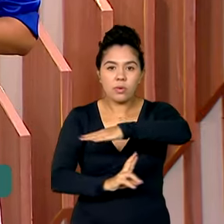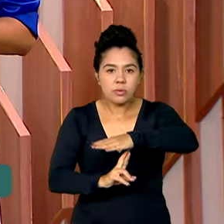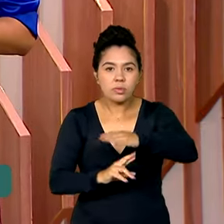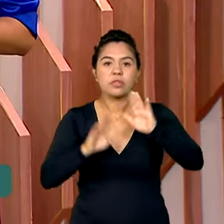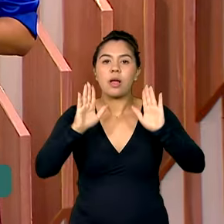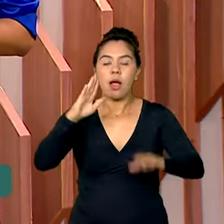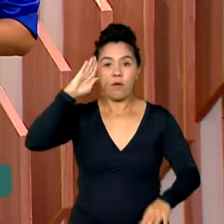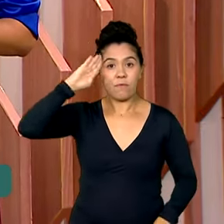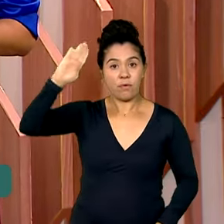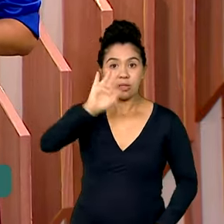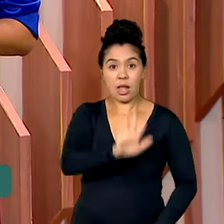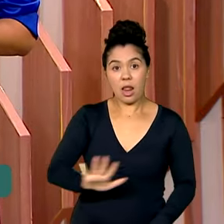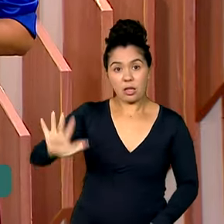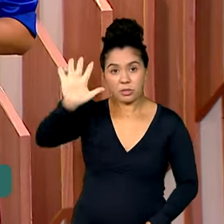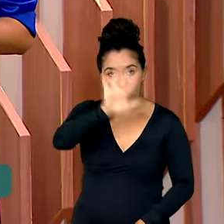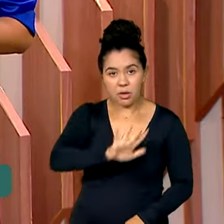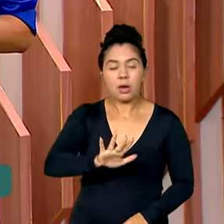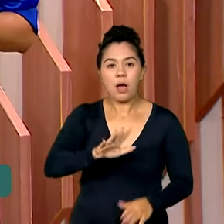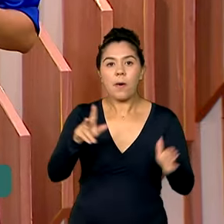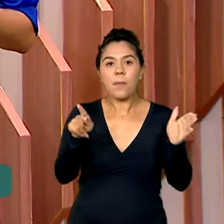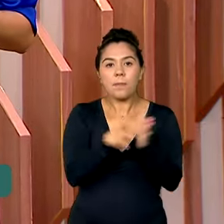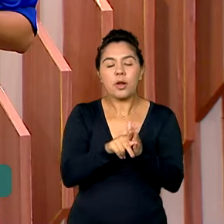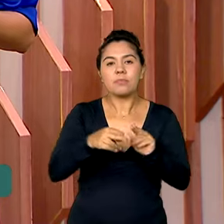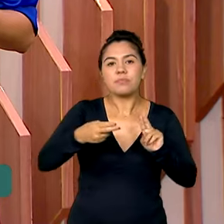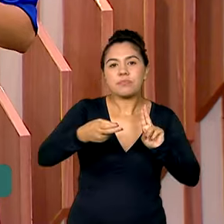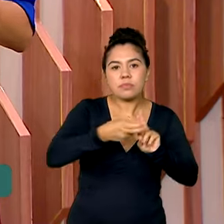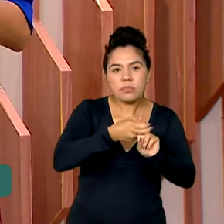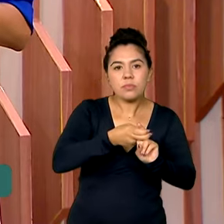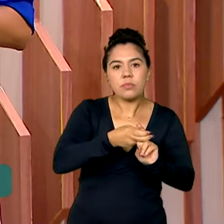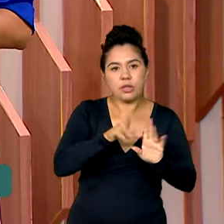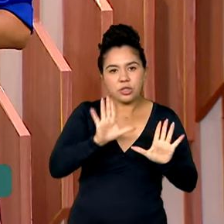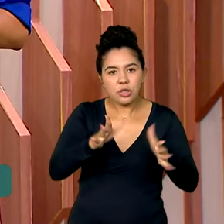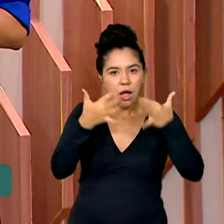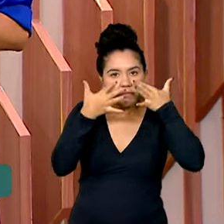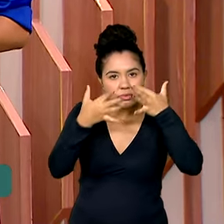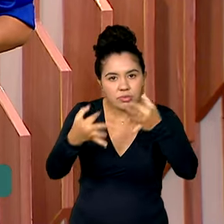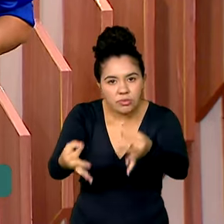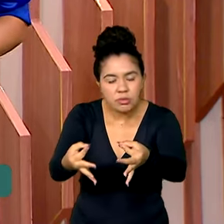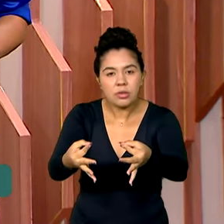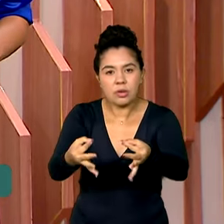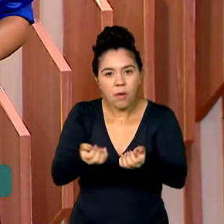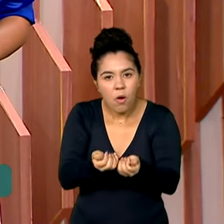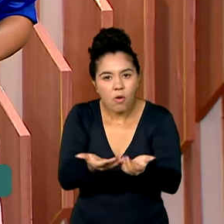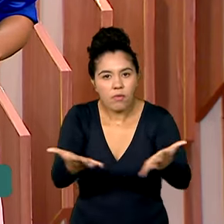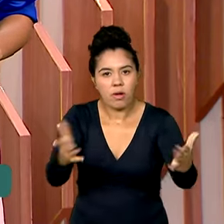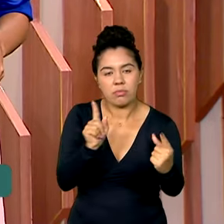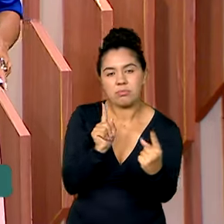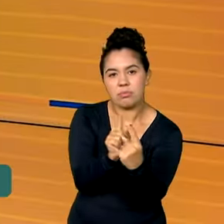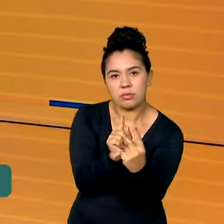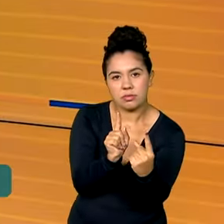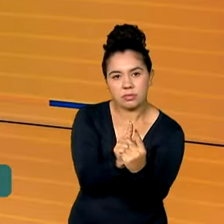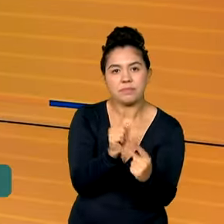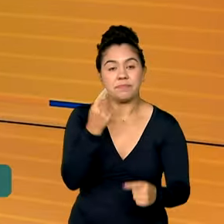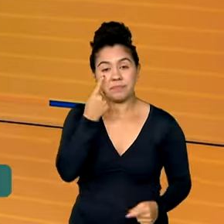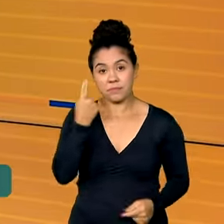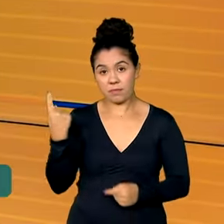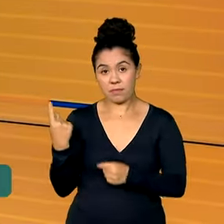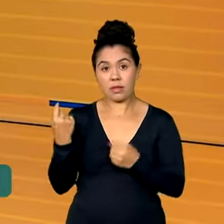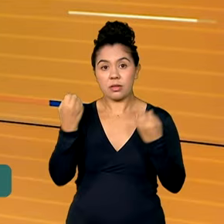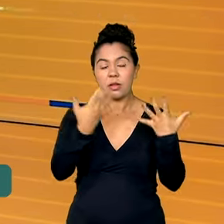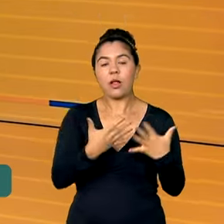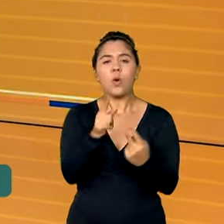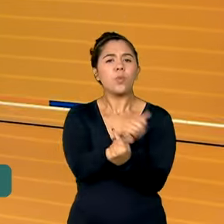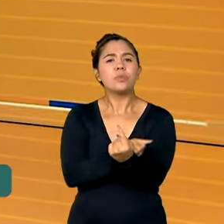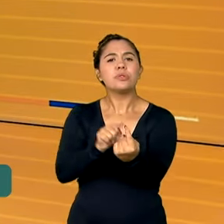Nacional do Sistema Único de Saúde, que leva orientação e organização da rede assistencial. O objetivo é